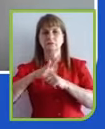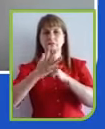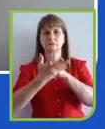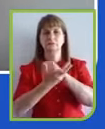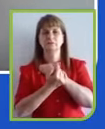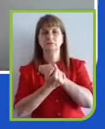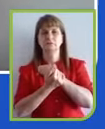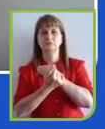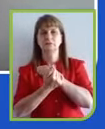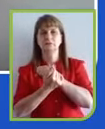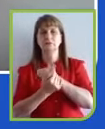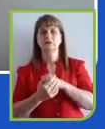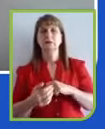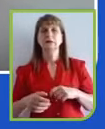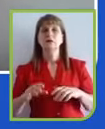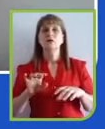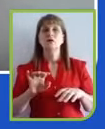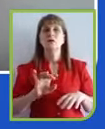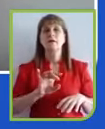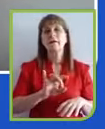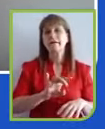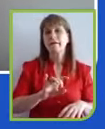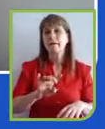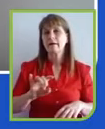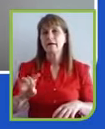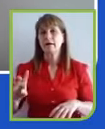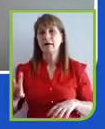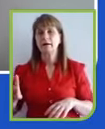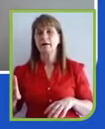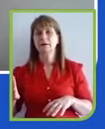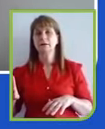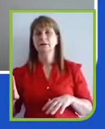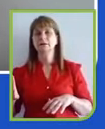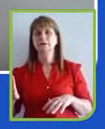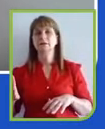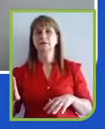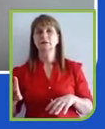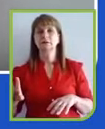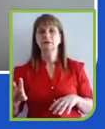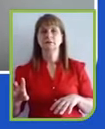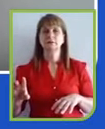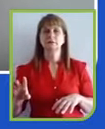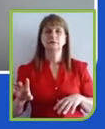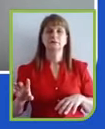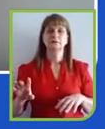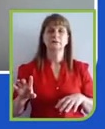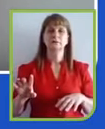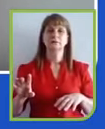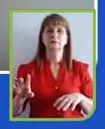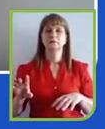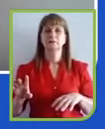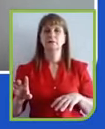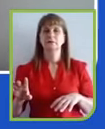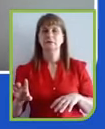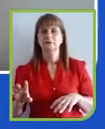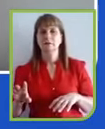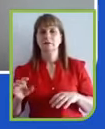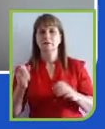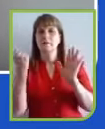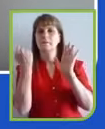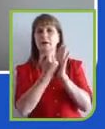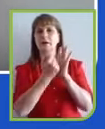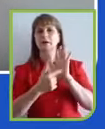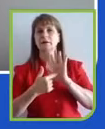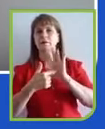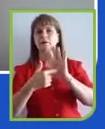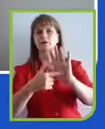cada marca acaba abraçando a sua própria causa e trabalhando a comunicação para conscientizar a população e também se vincular com